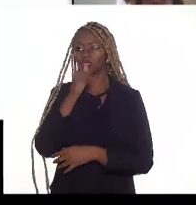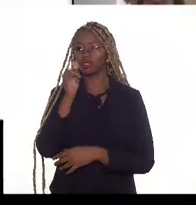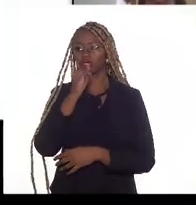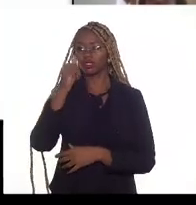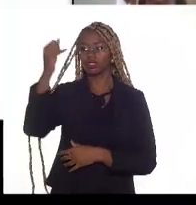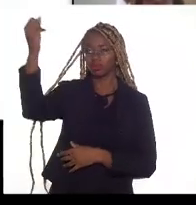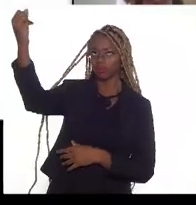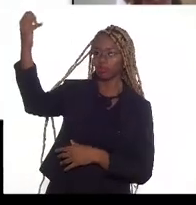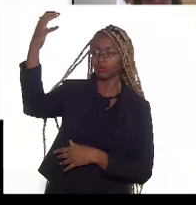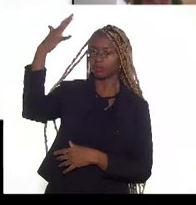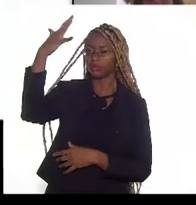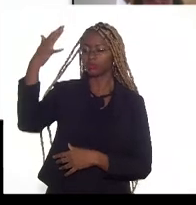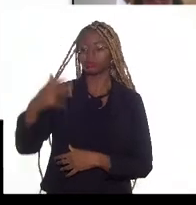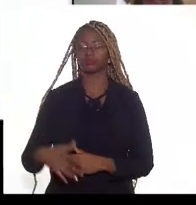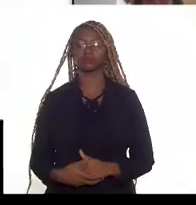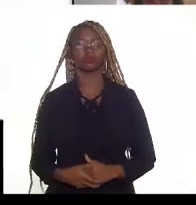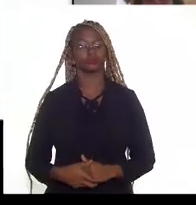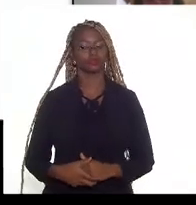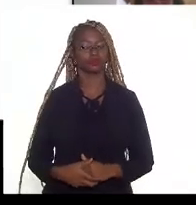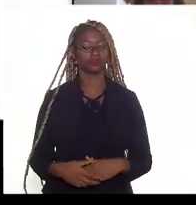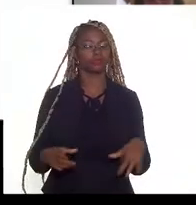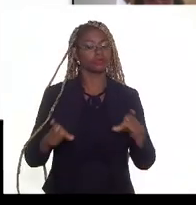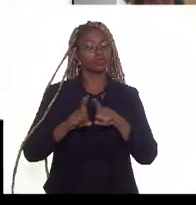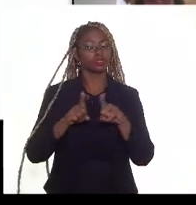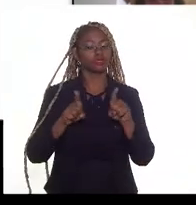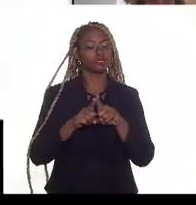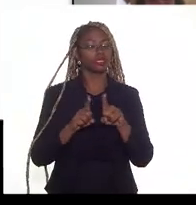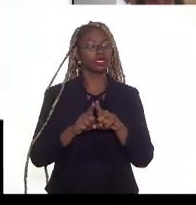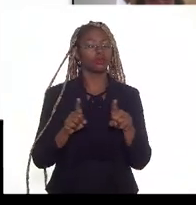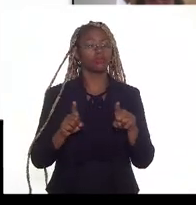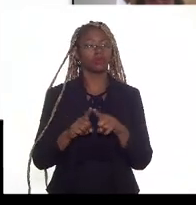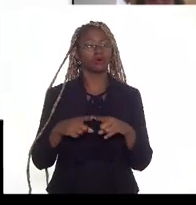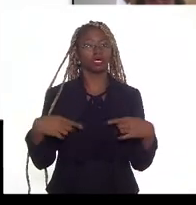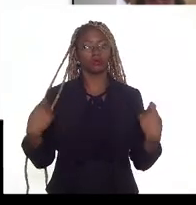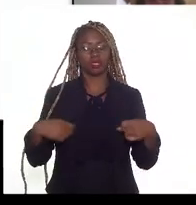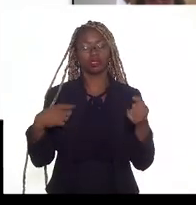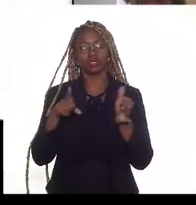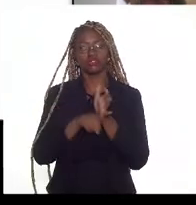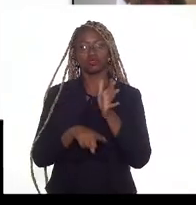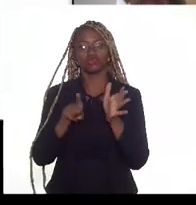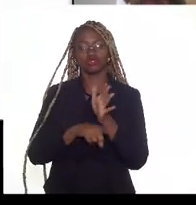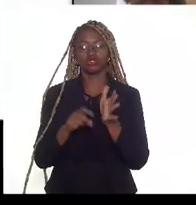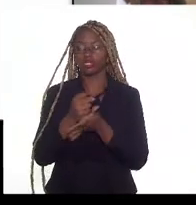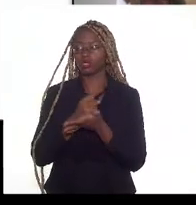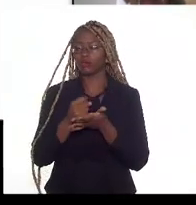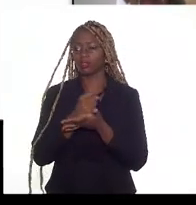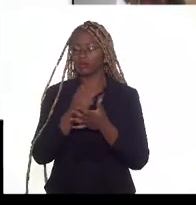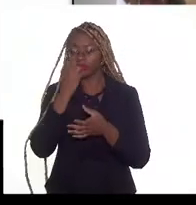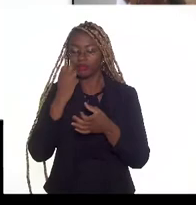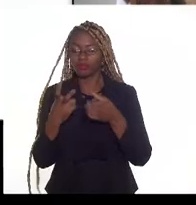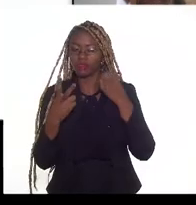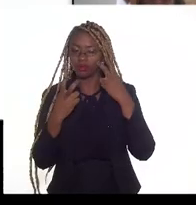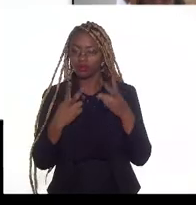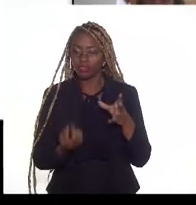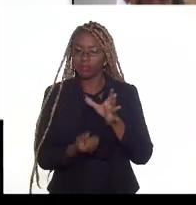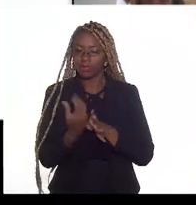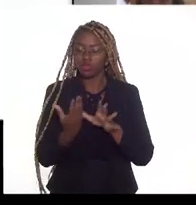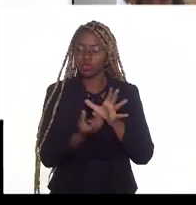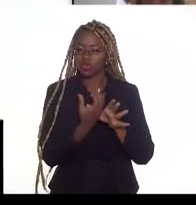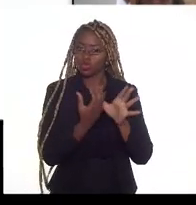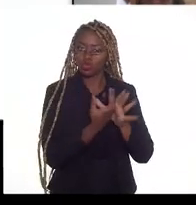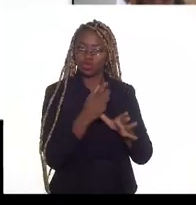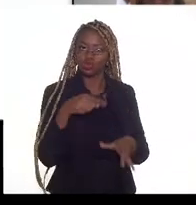plataformas, por outro lado, é descontado da base para alferir o valor da produção para fins de participação